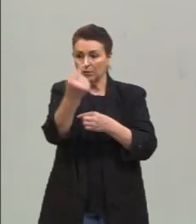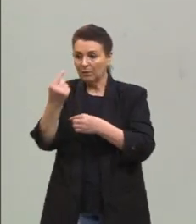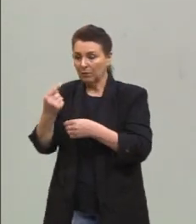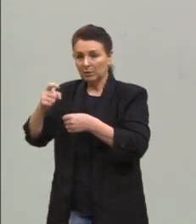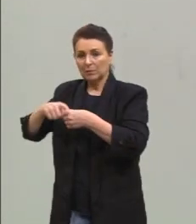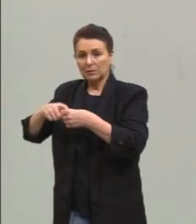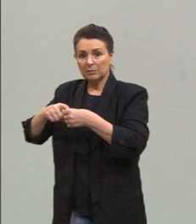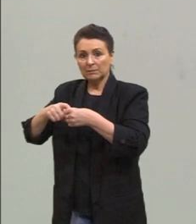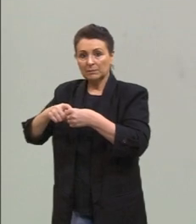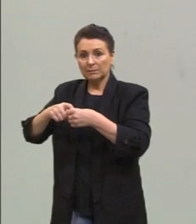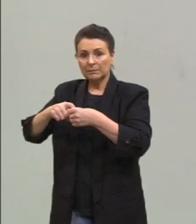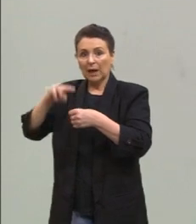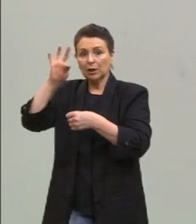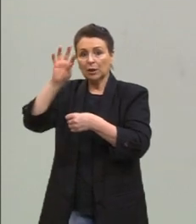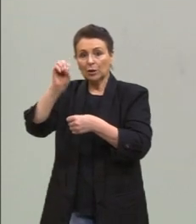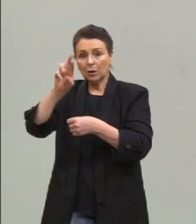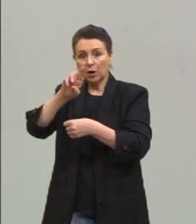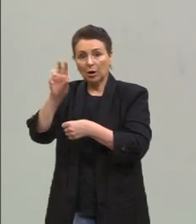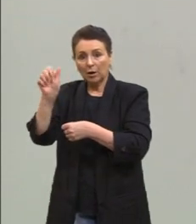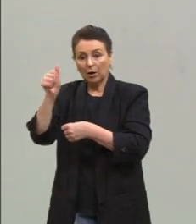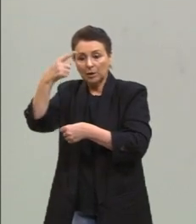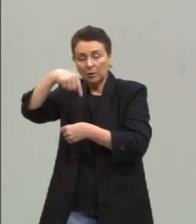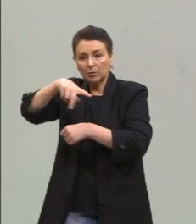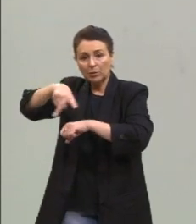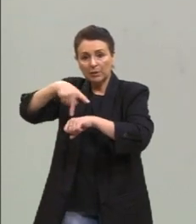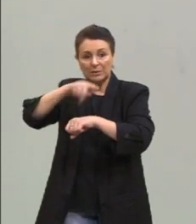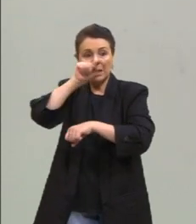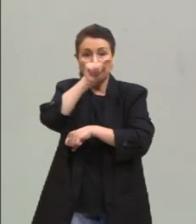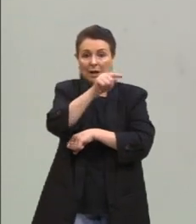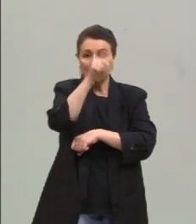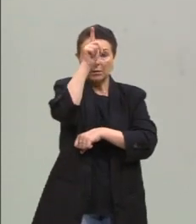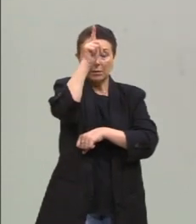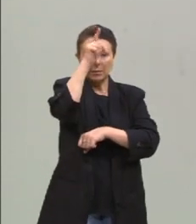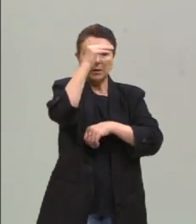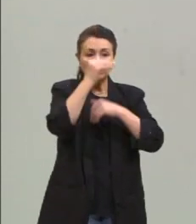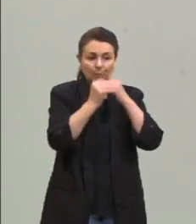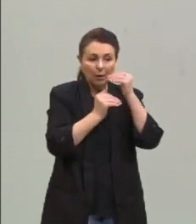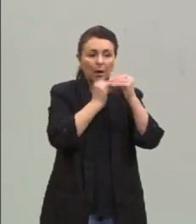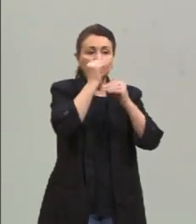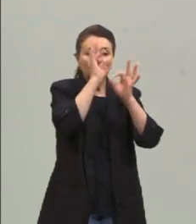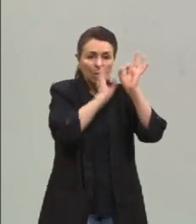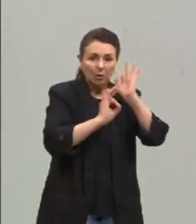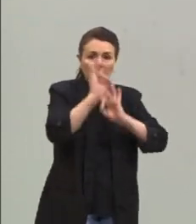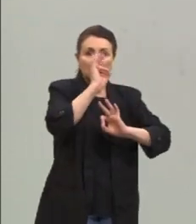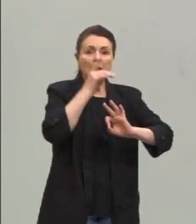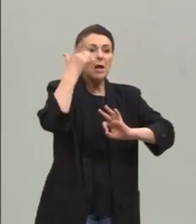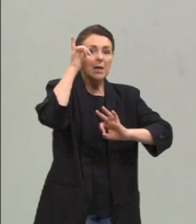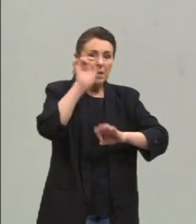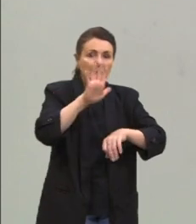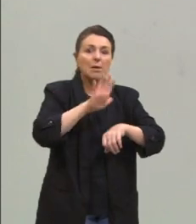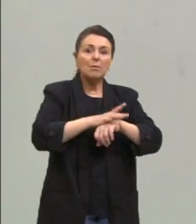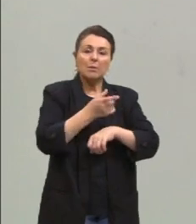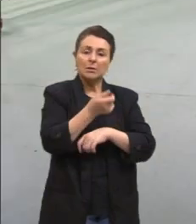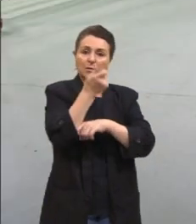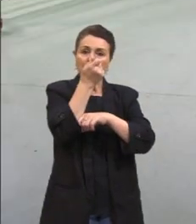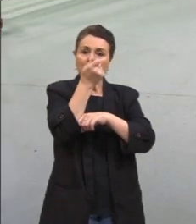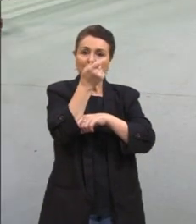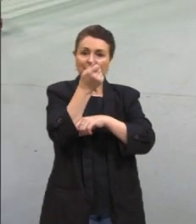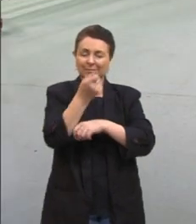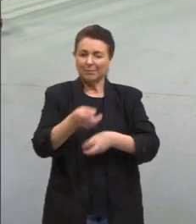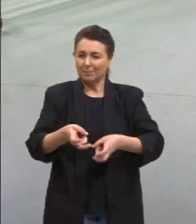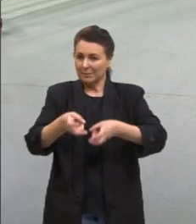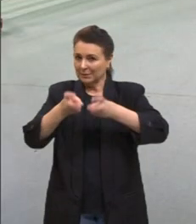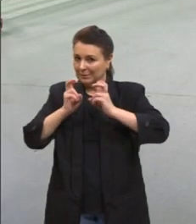mas a gente manda lá para a Alemanha, eles processam o café e ganham muito mais do que a gente por isso. Então, perceber